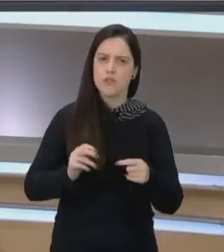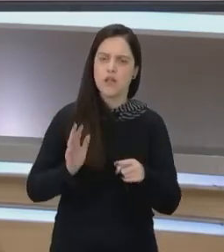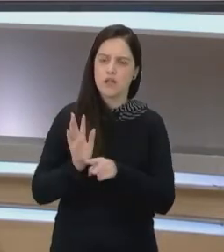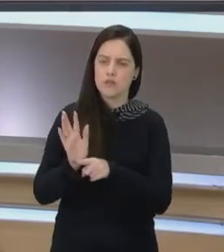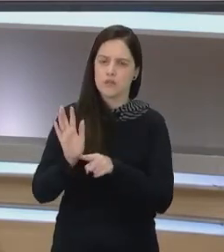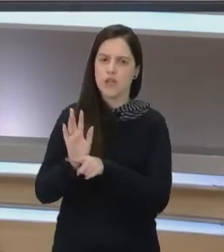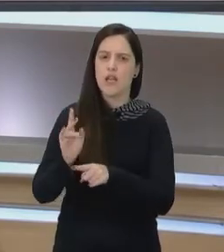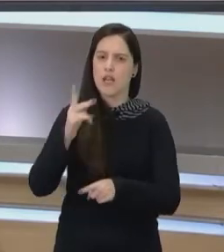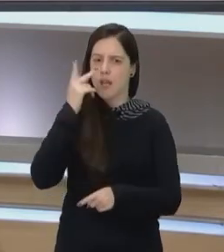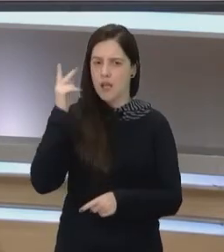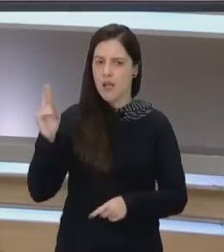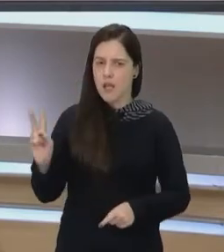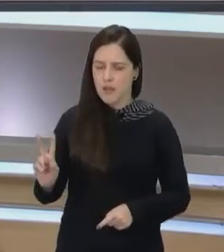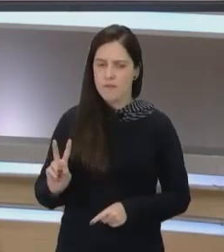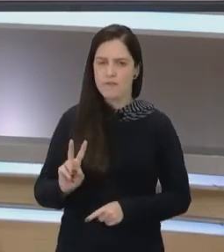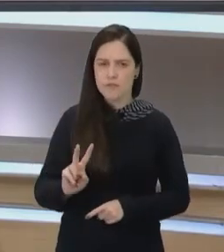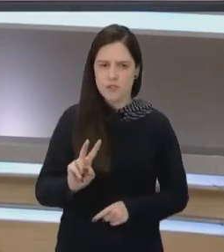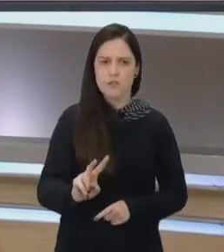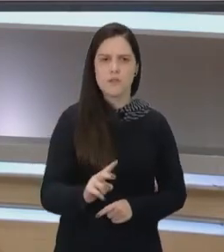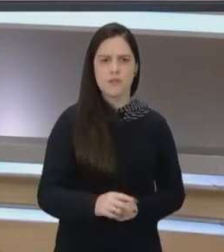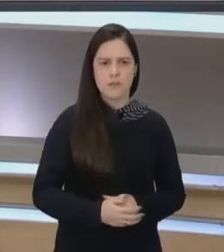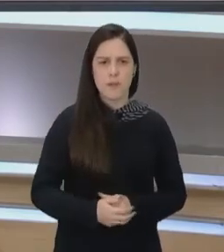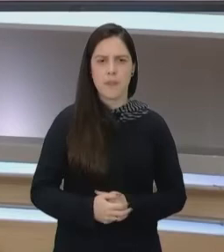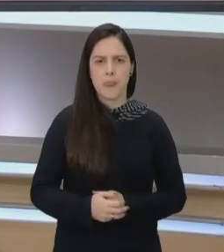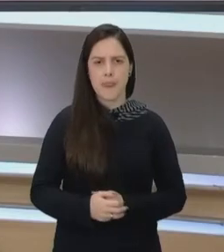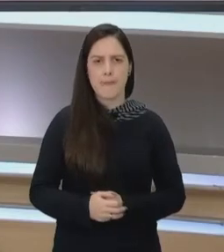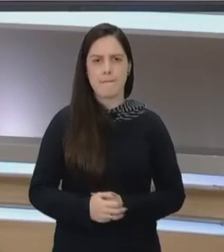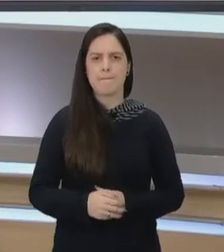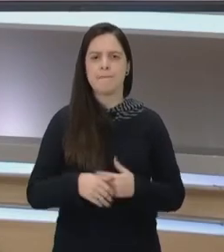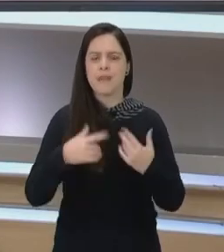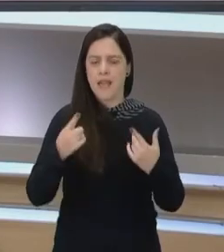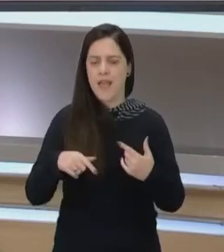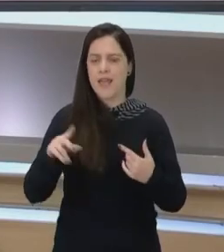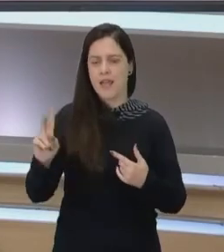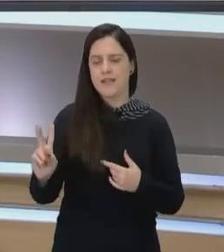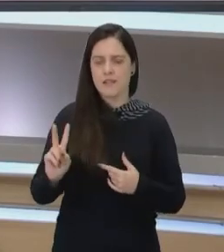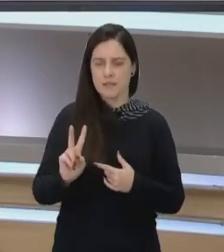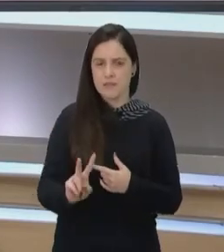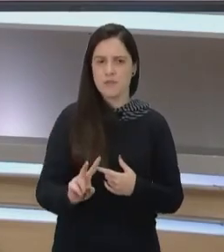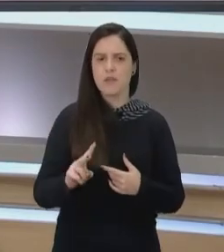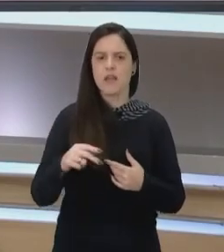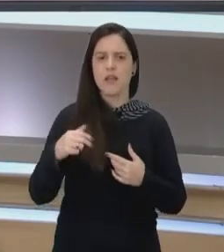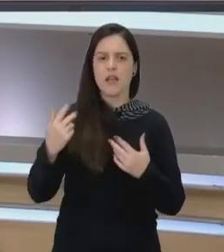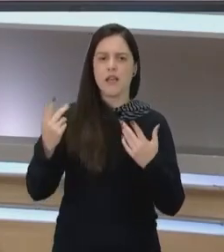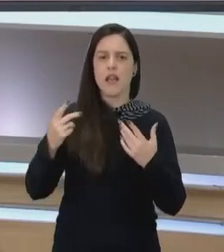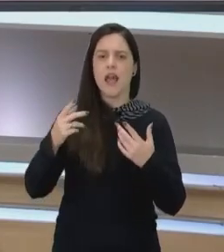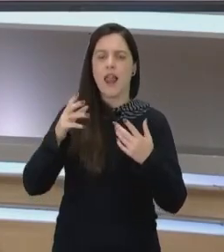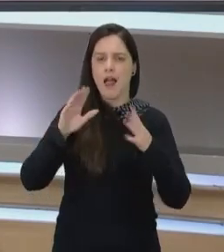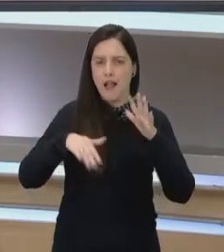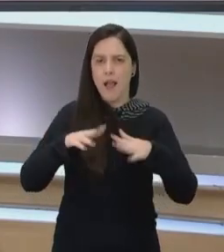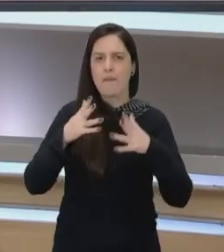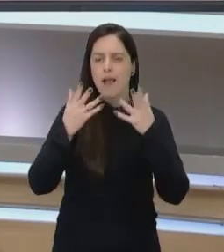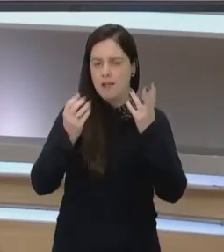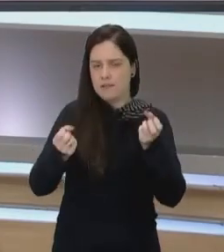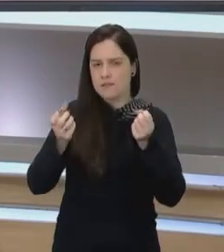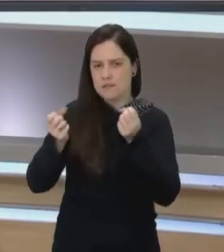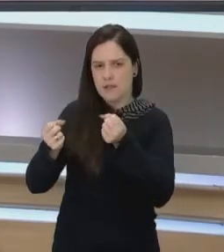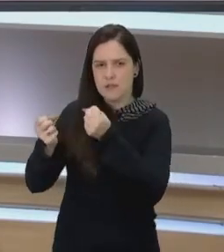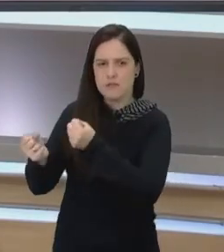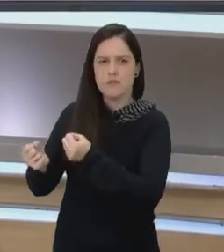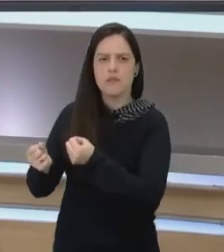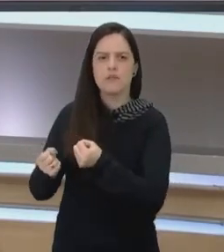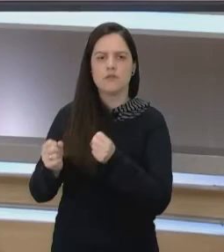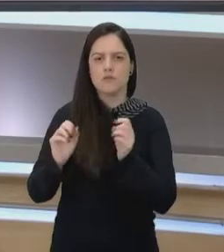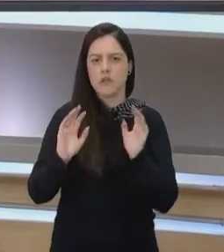vítima e revitimizando essa vítima que acaba desistindo. Muitas vezes, falar,